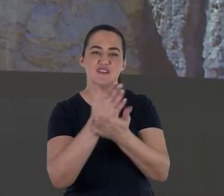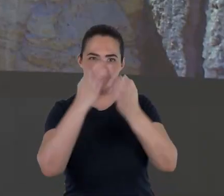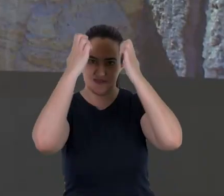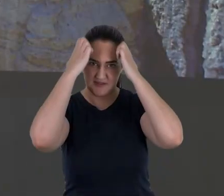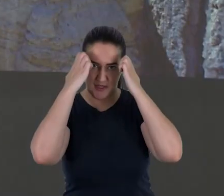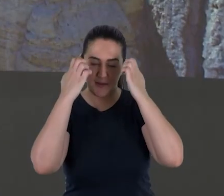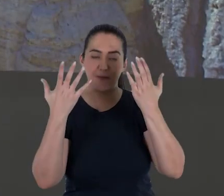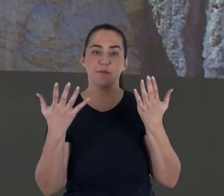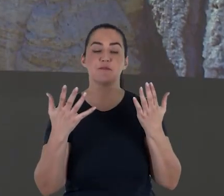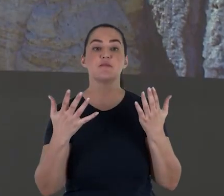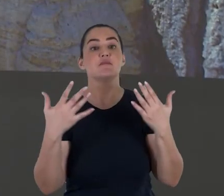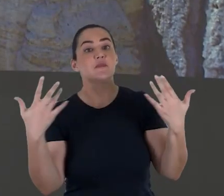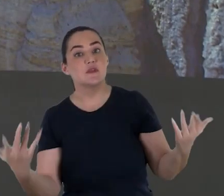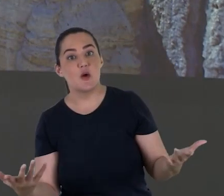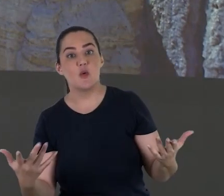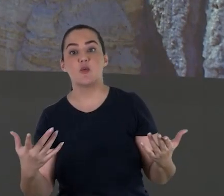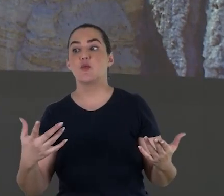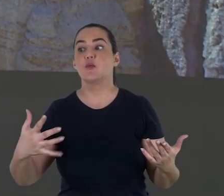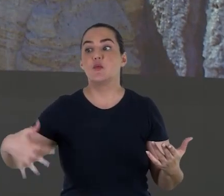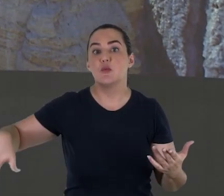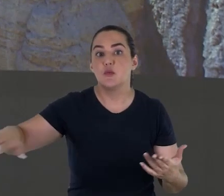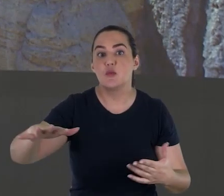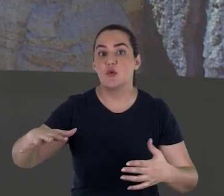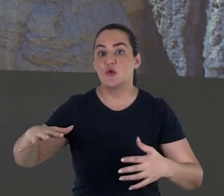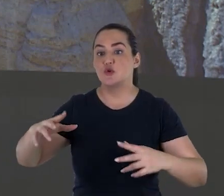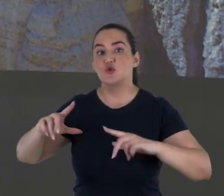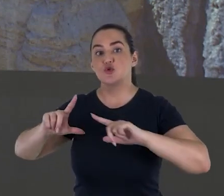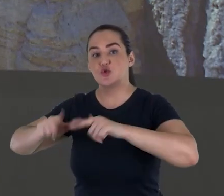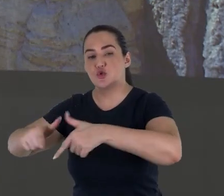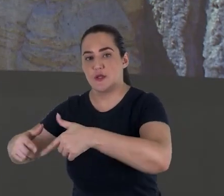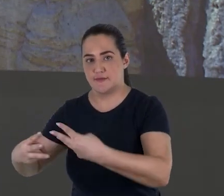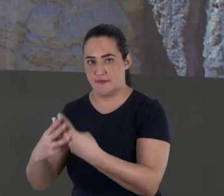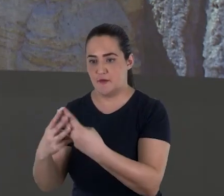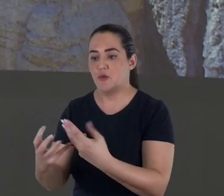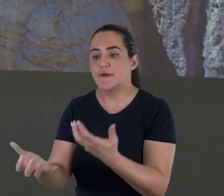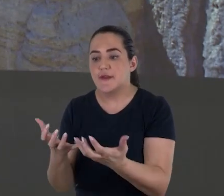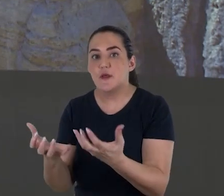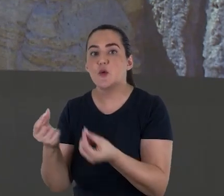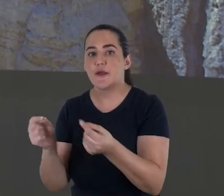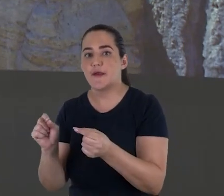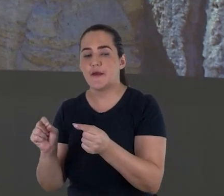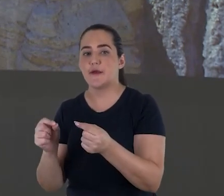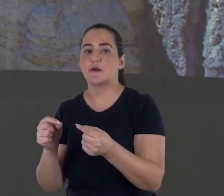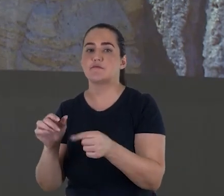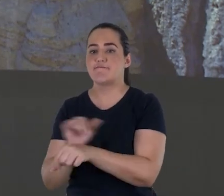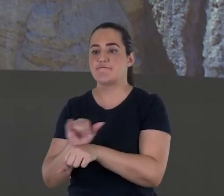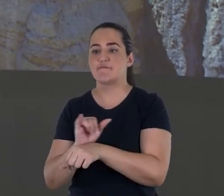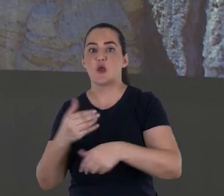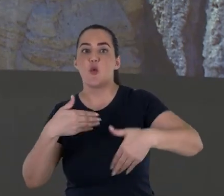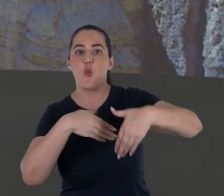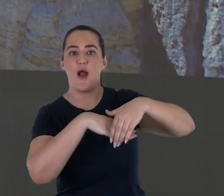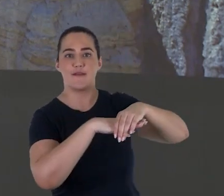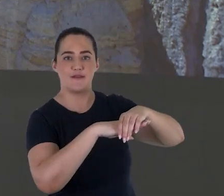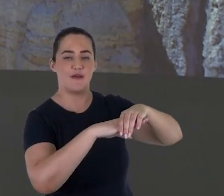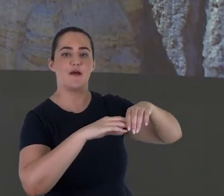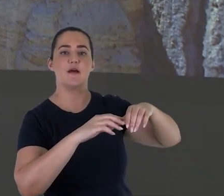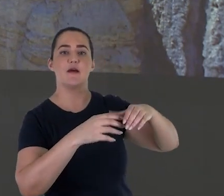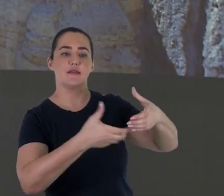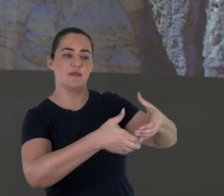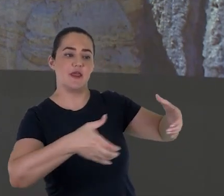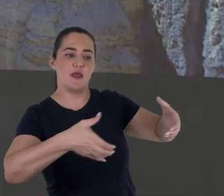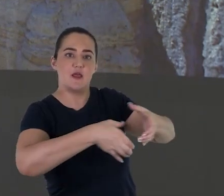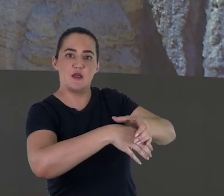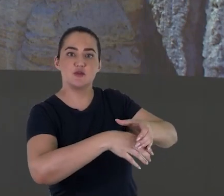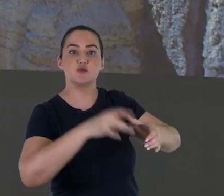sugere que, provavelmente, havia um esforço daqueles judeus para coletar nesta caverna os textos que eles consideravam